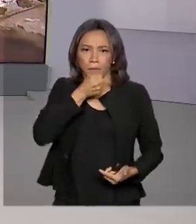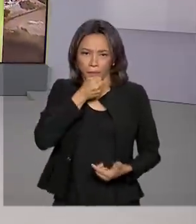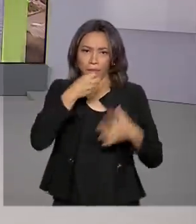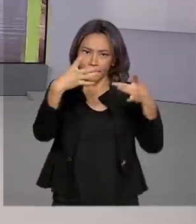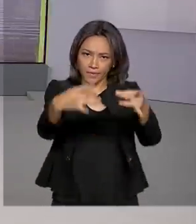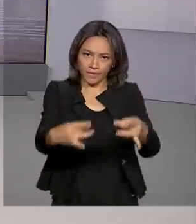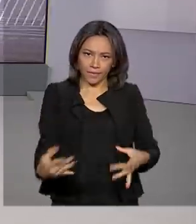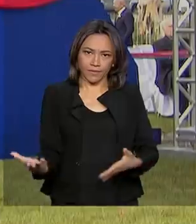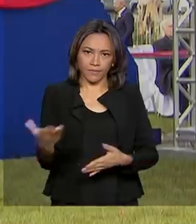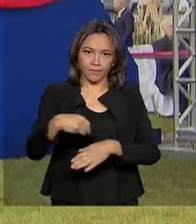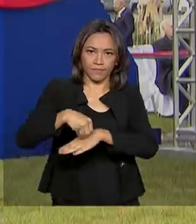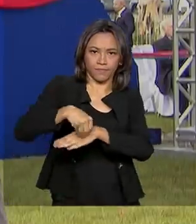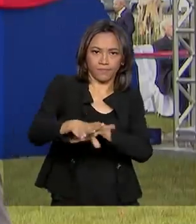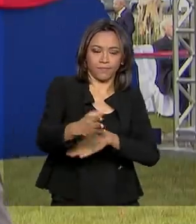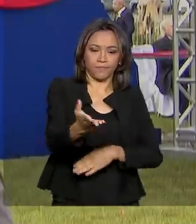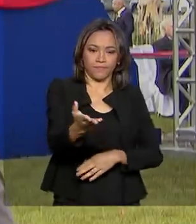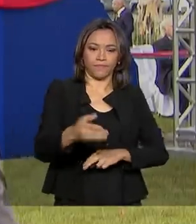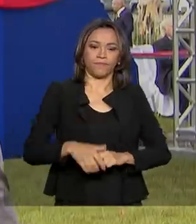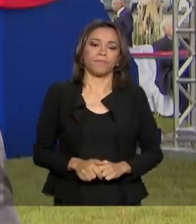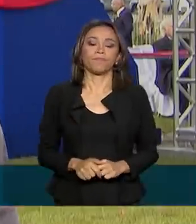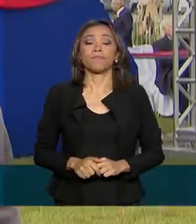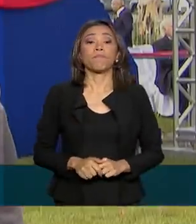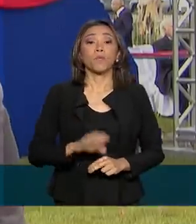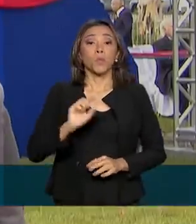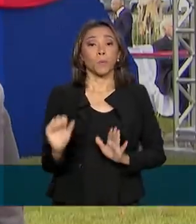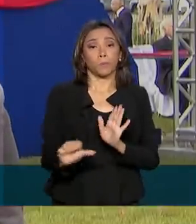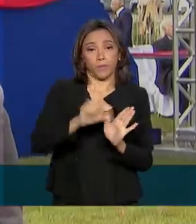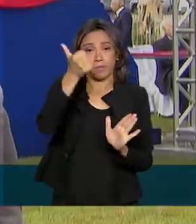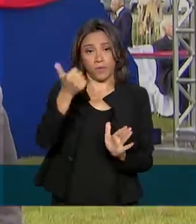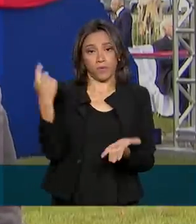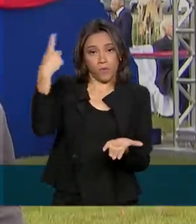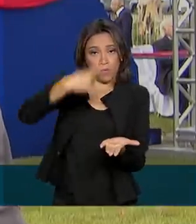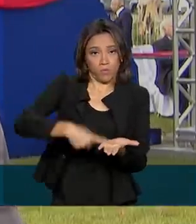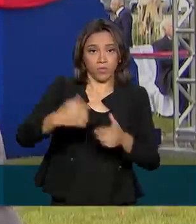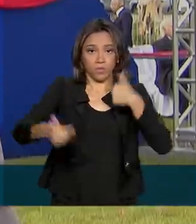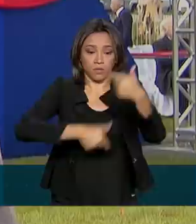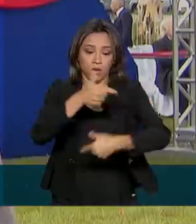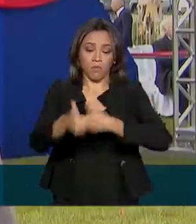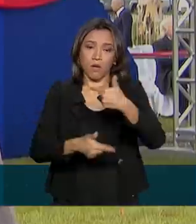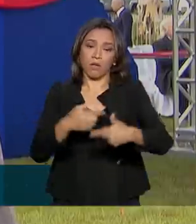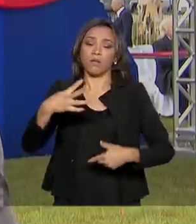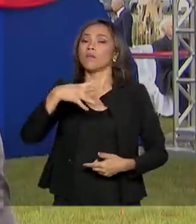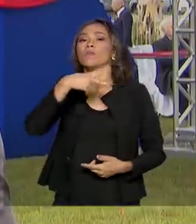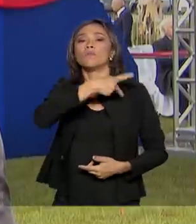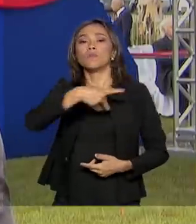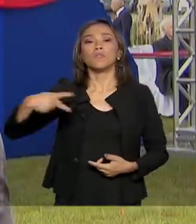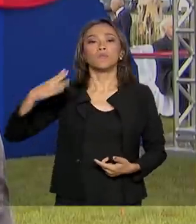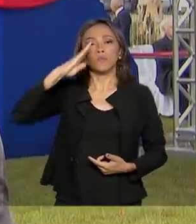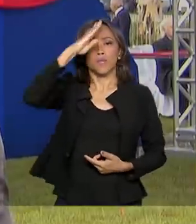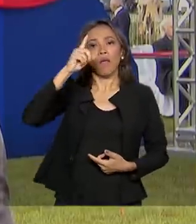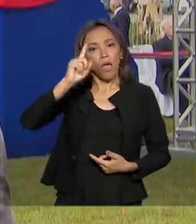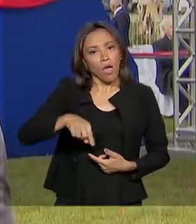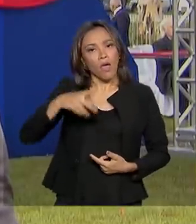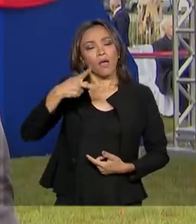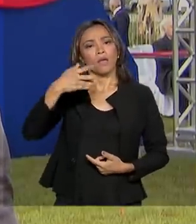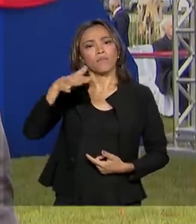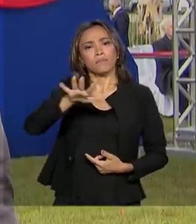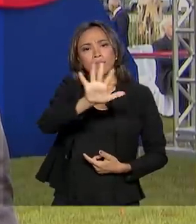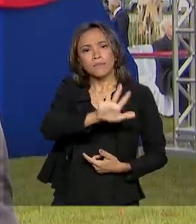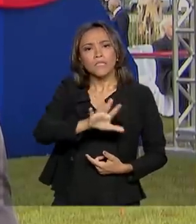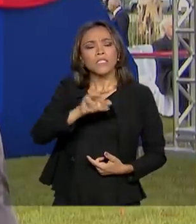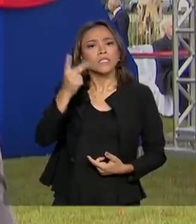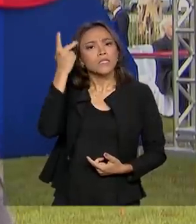detalhes. O primeiro compromisso do presidente Jair Bolsonaro é aqui na zona norte da capital paulista, onde